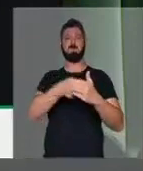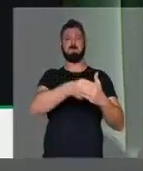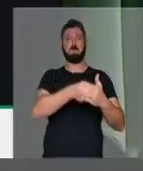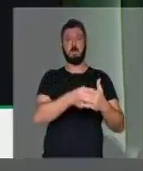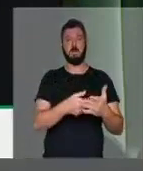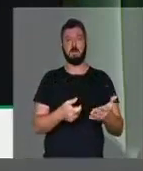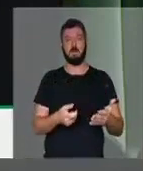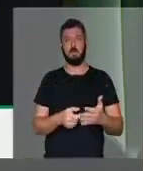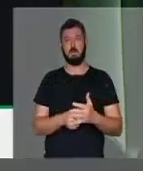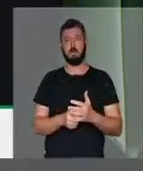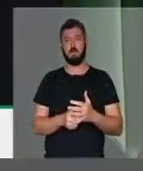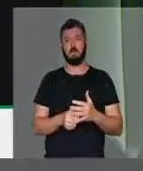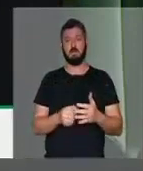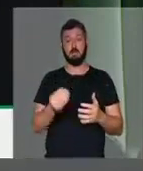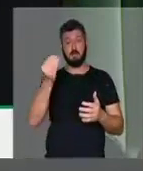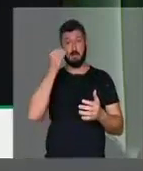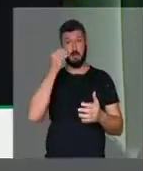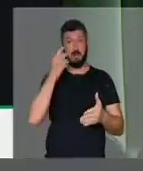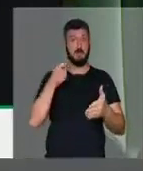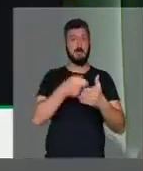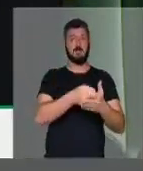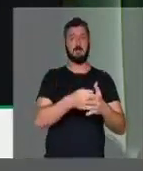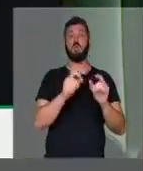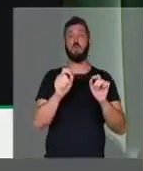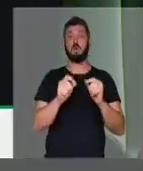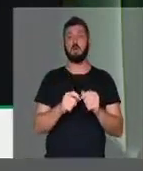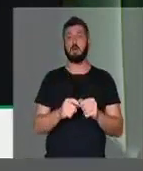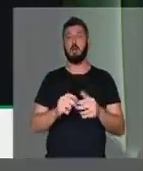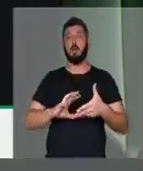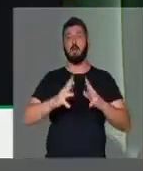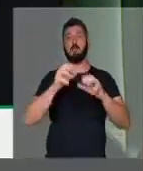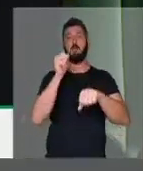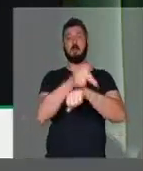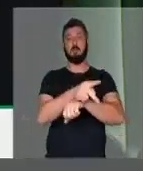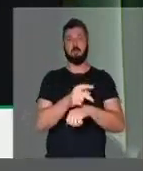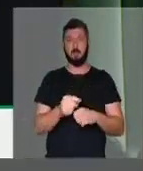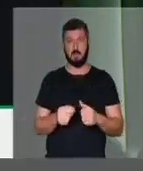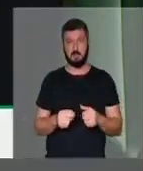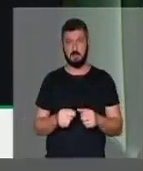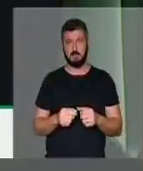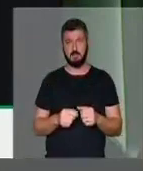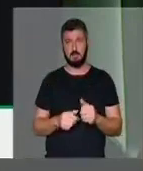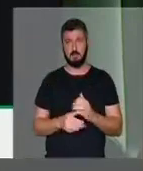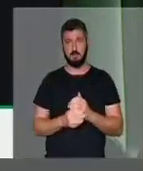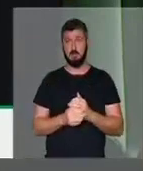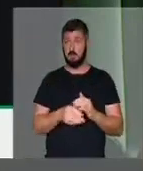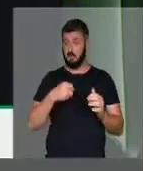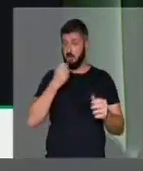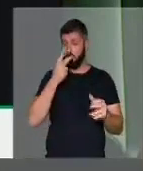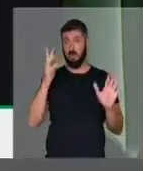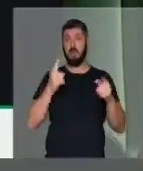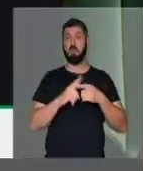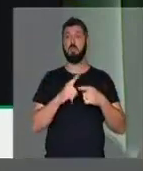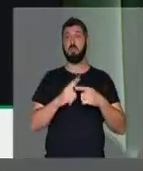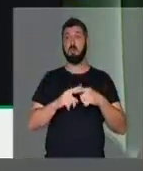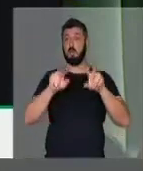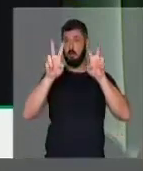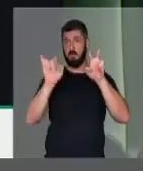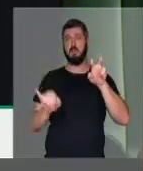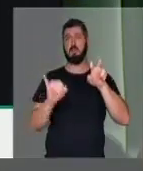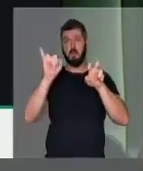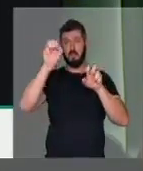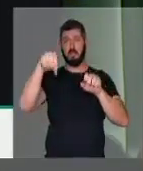goela abaixo, de se empurrar à força a tal reforma da Previdência. E digo isso porque entendo que é um tema